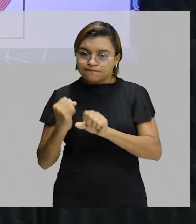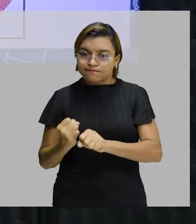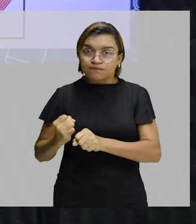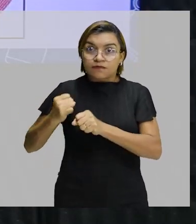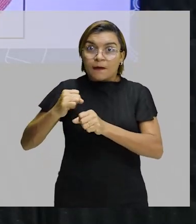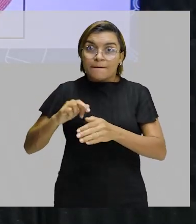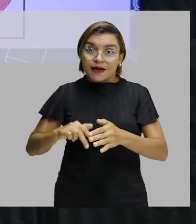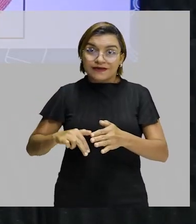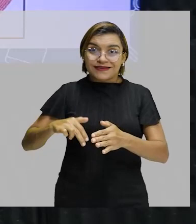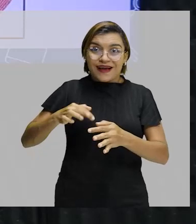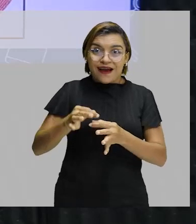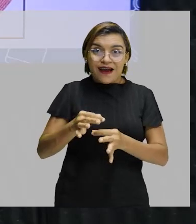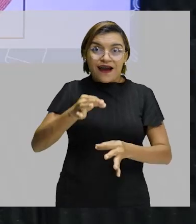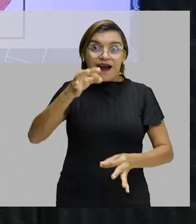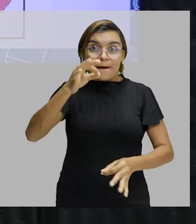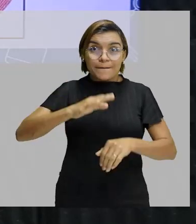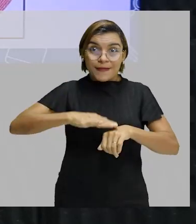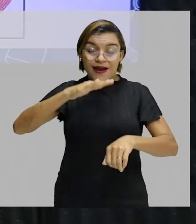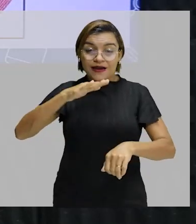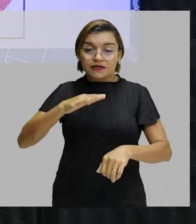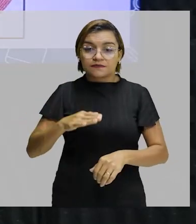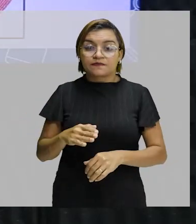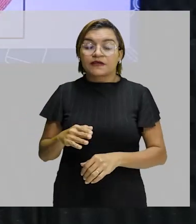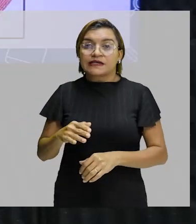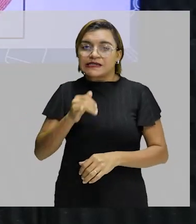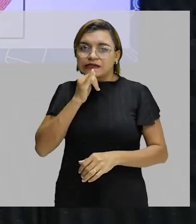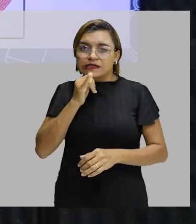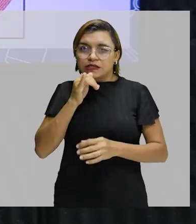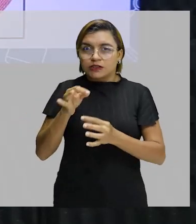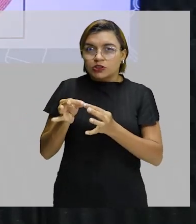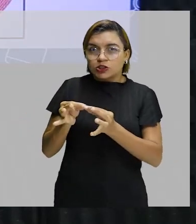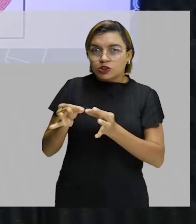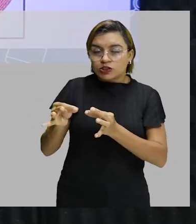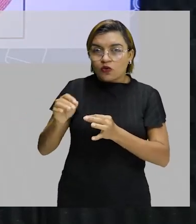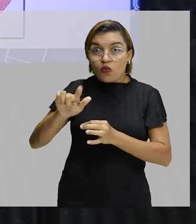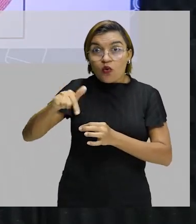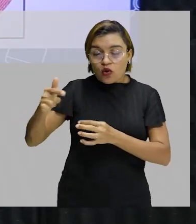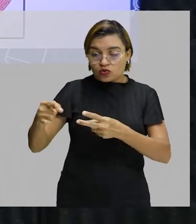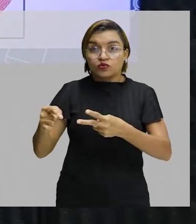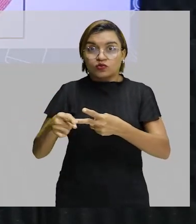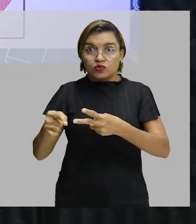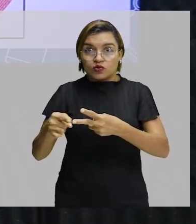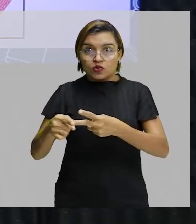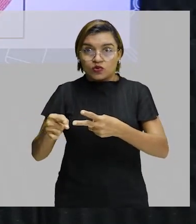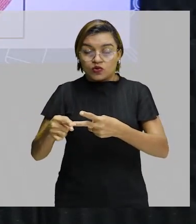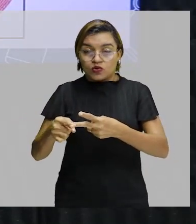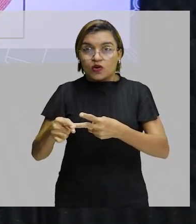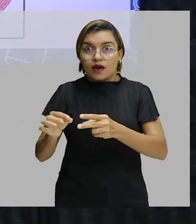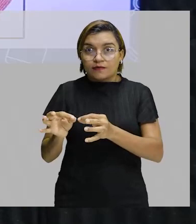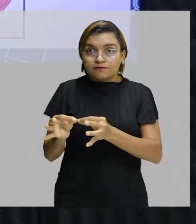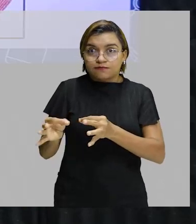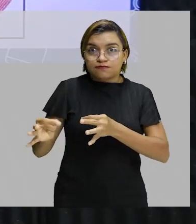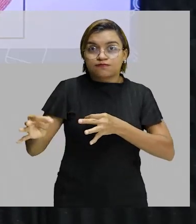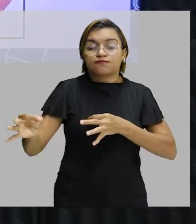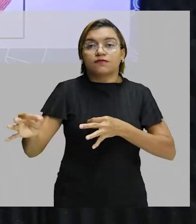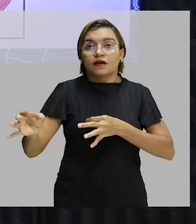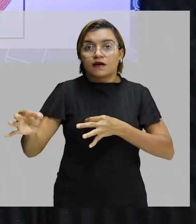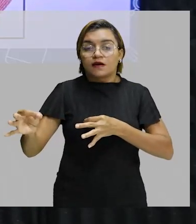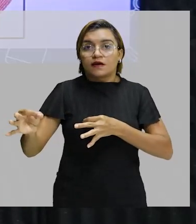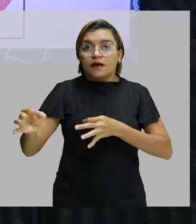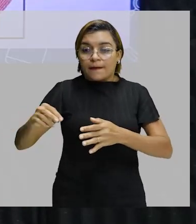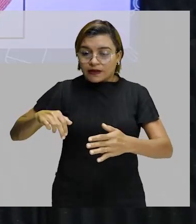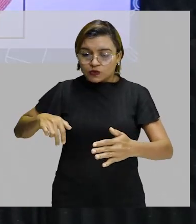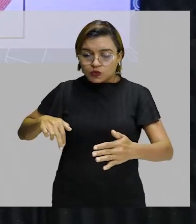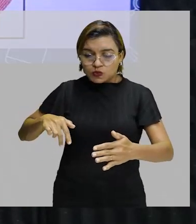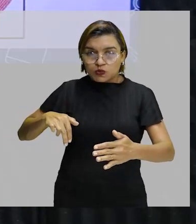O salto em distância. Vence aquele que saltar mais distante. É o salto em comprimento. É um salto horizontal.